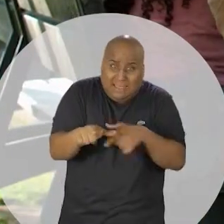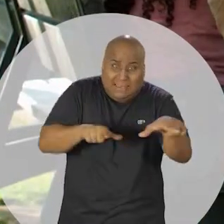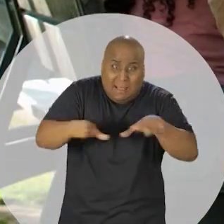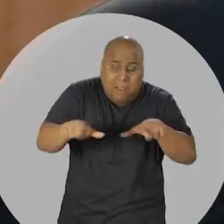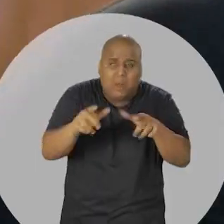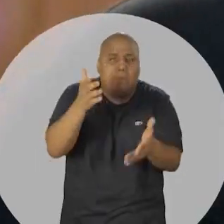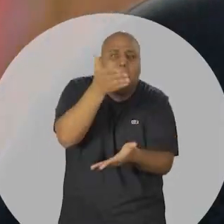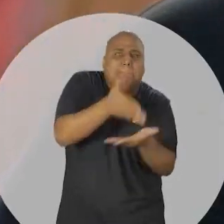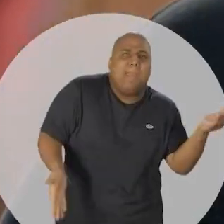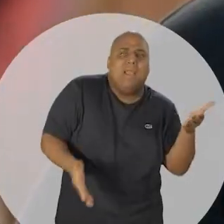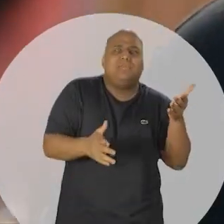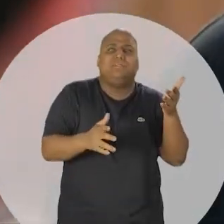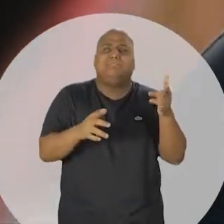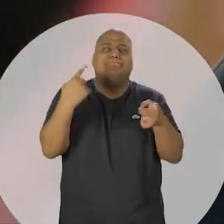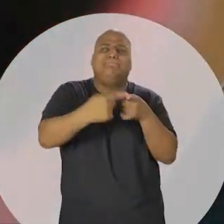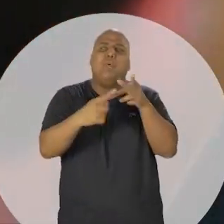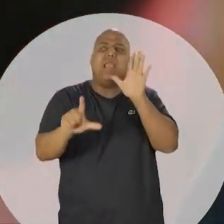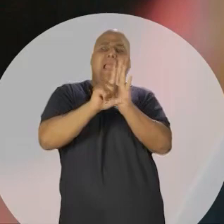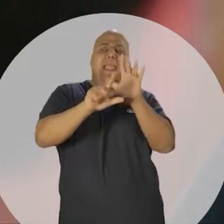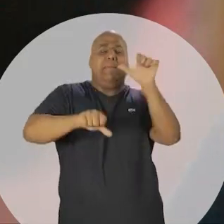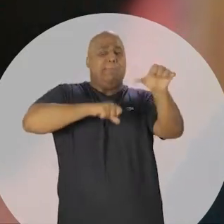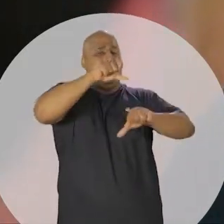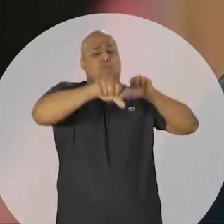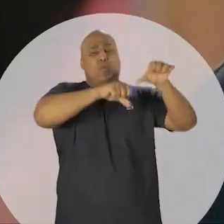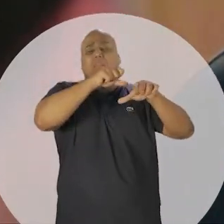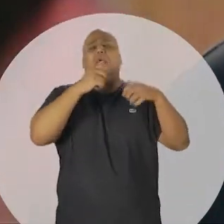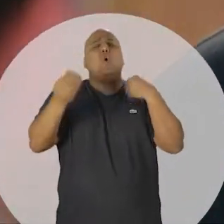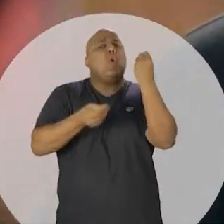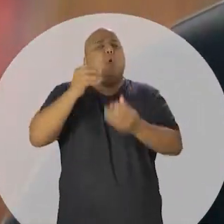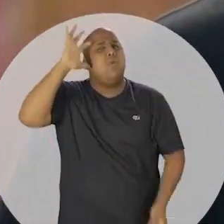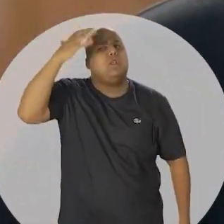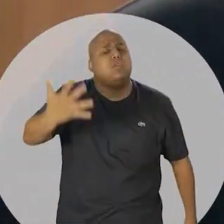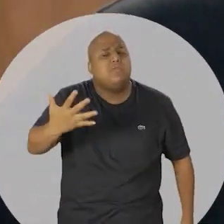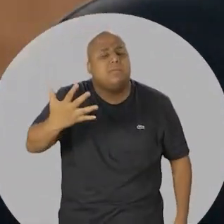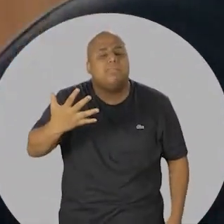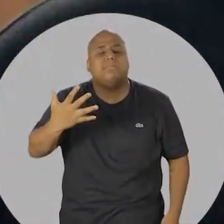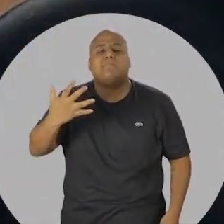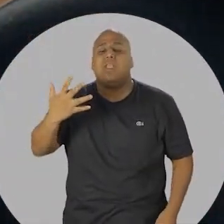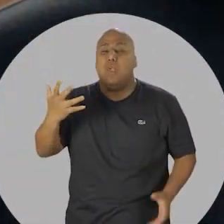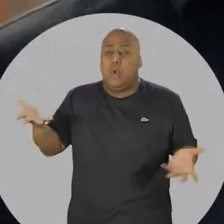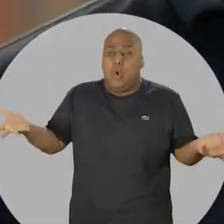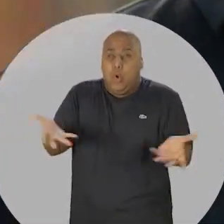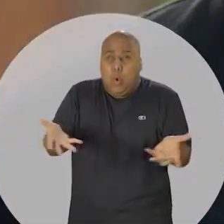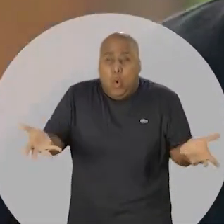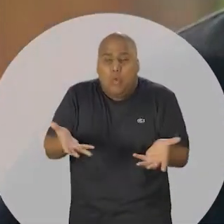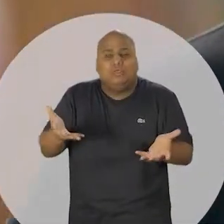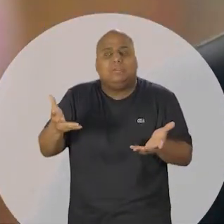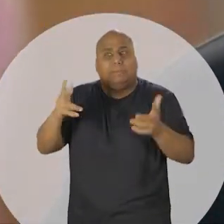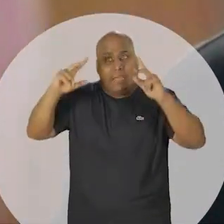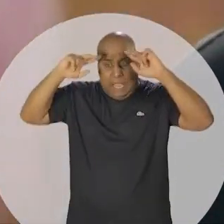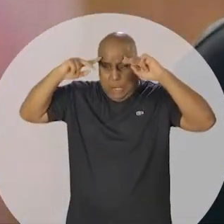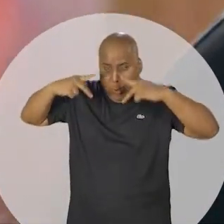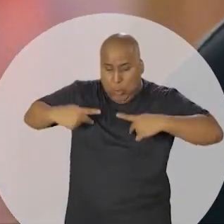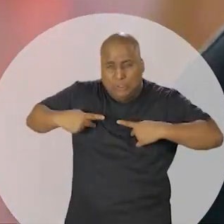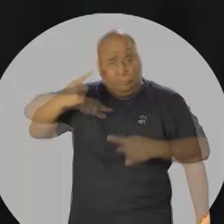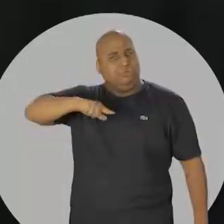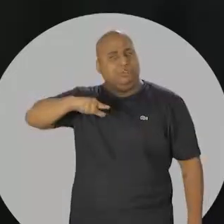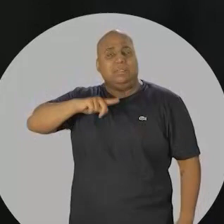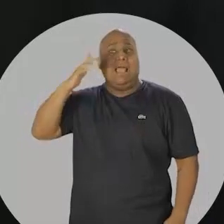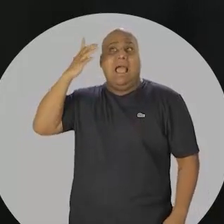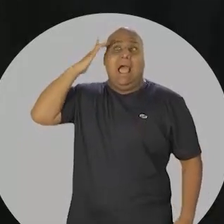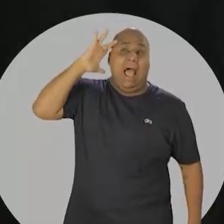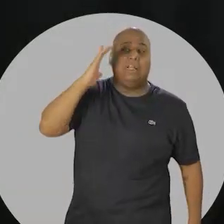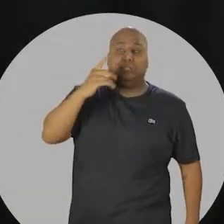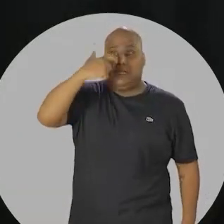consegue, não tem direito, né? Como é que é a receita pra gente... A ideologia do egoísmo,